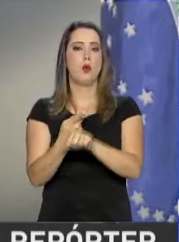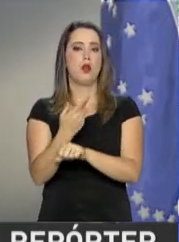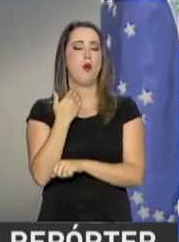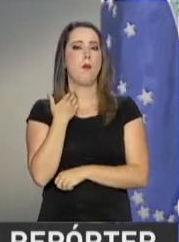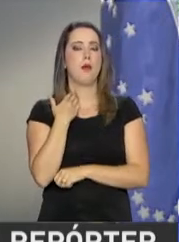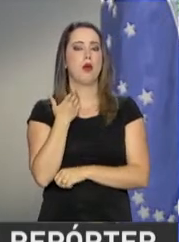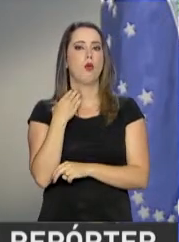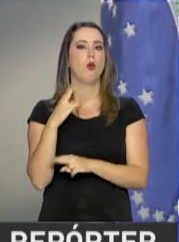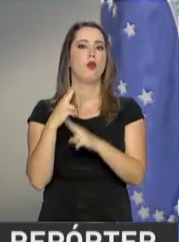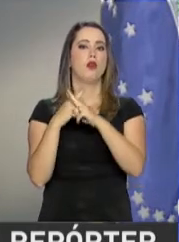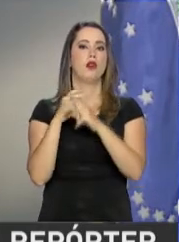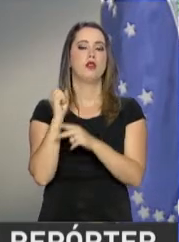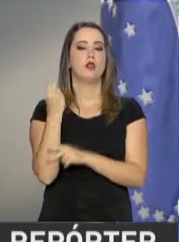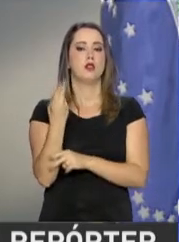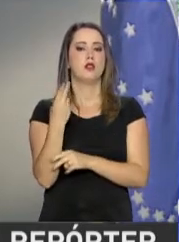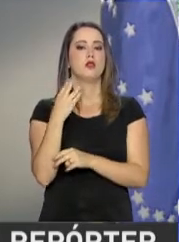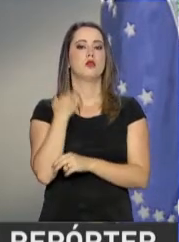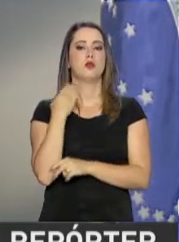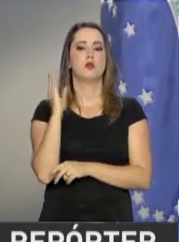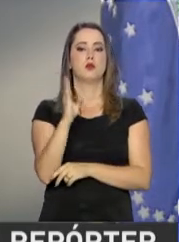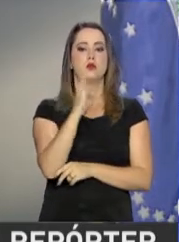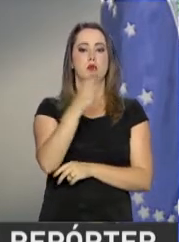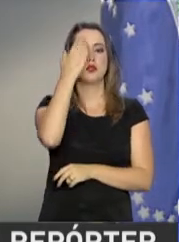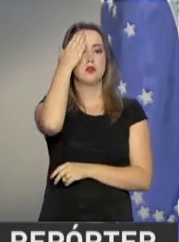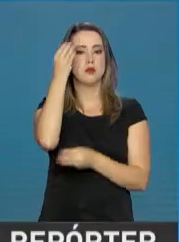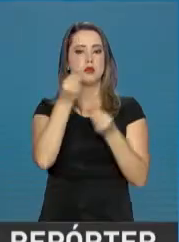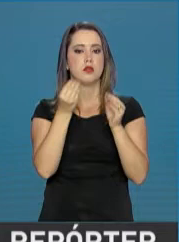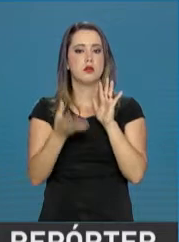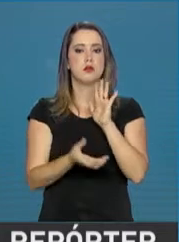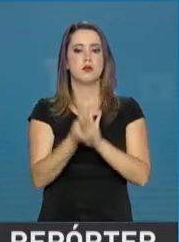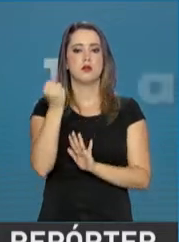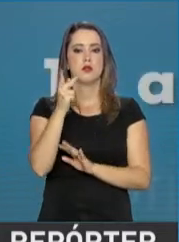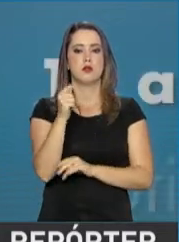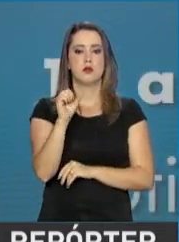para saber como fazer o saque do PIS-PASEP.